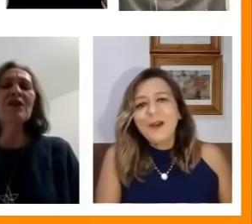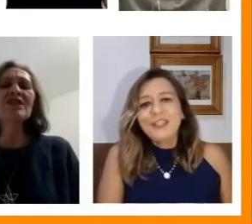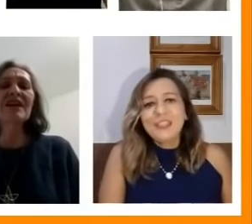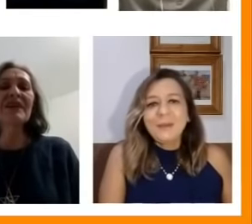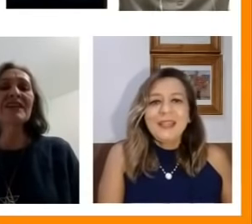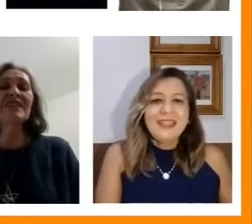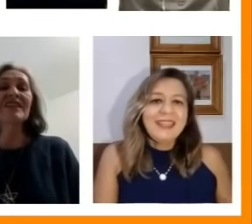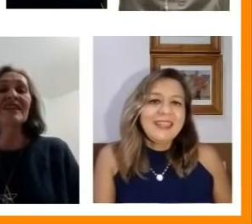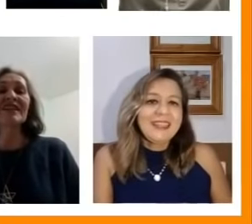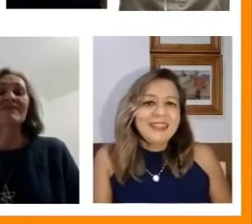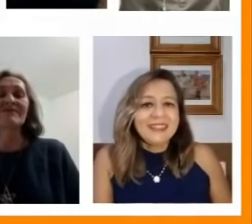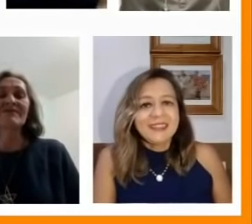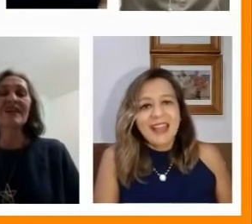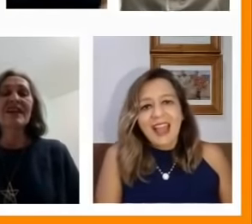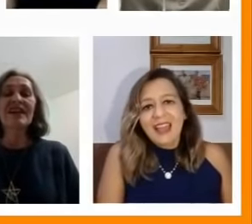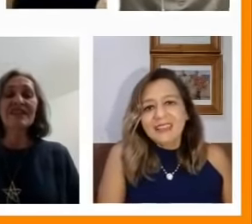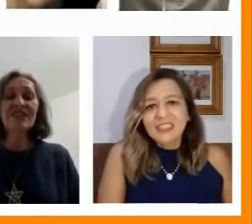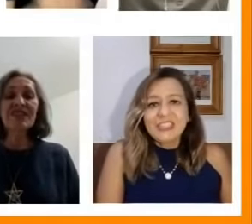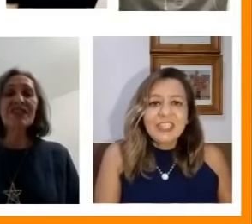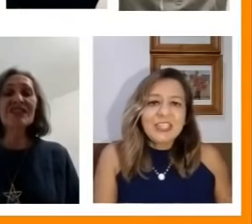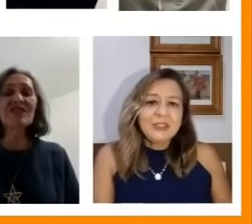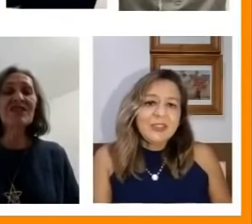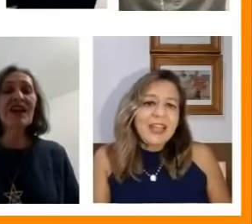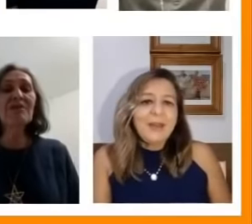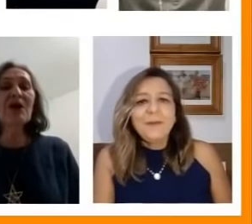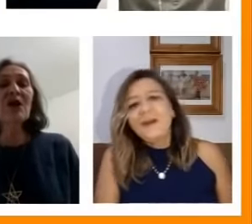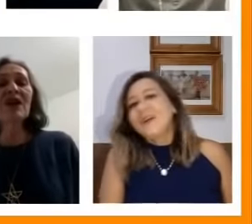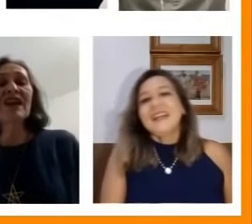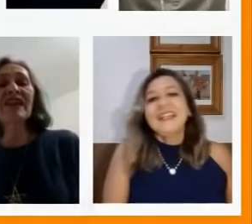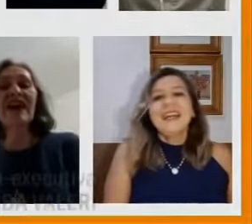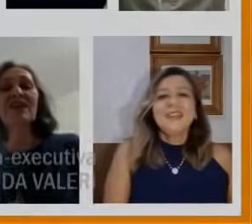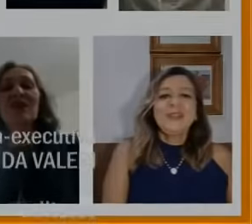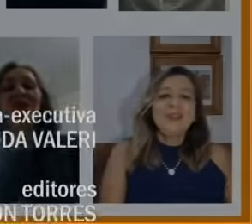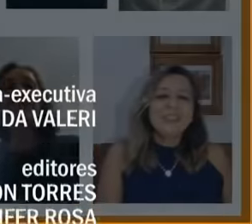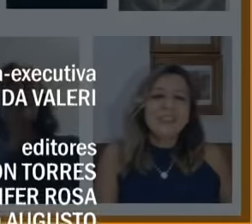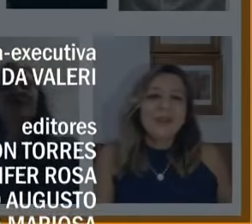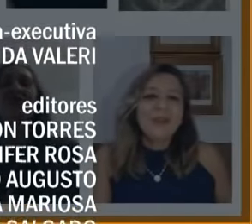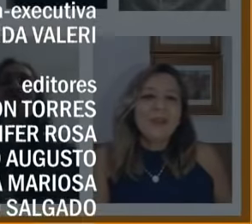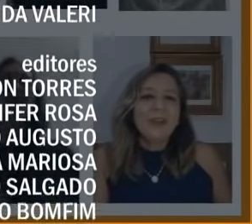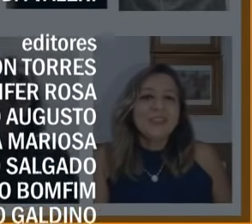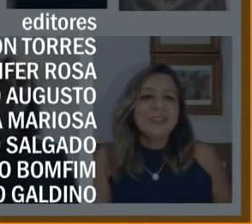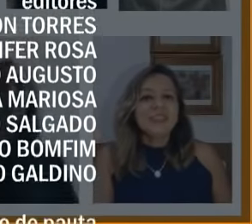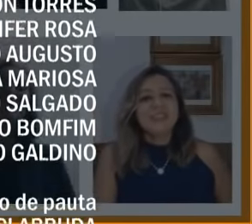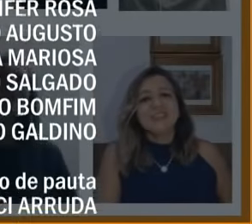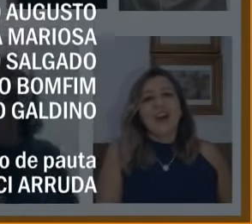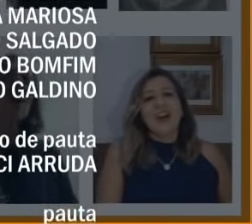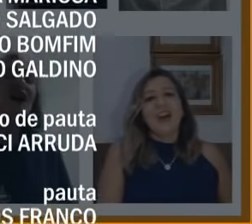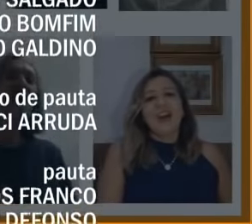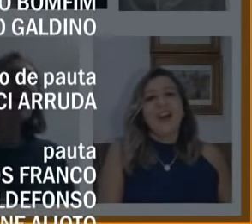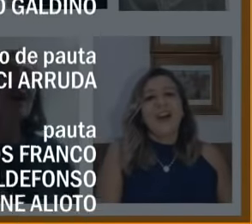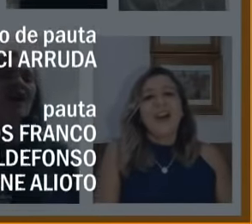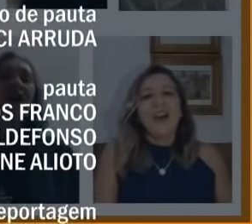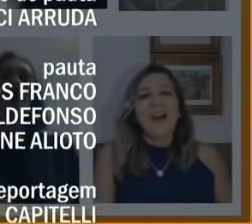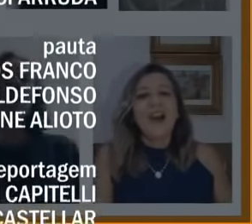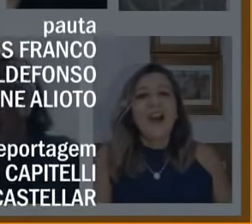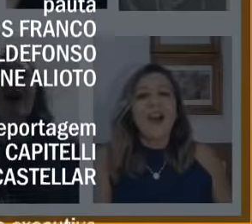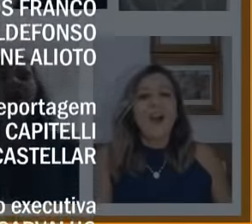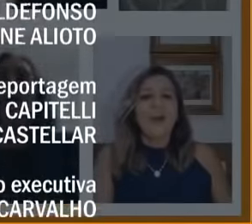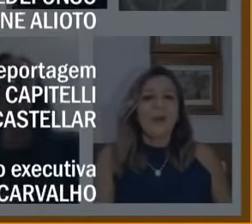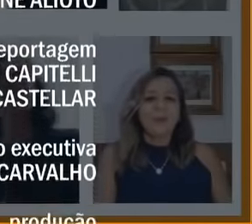ou depois de amanhã Resistindo na boca da noite o gosto de sol